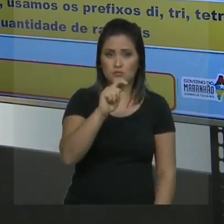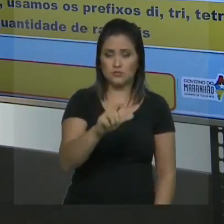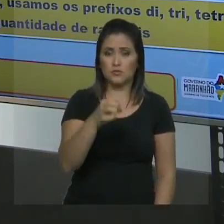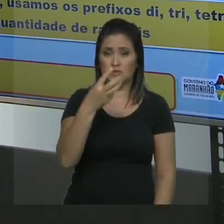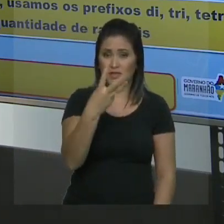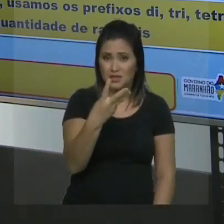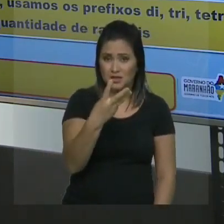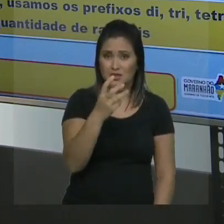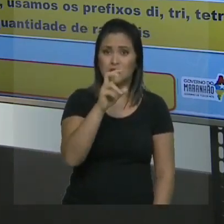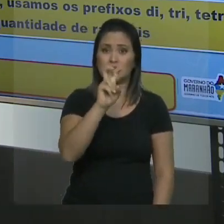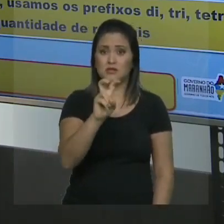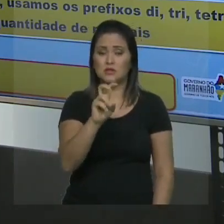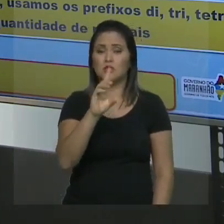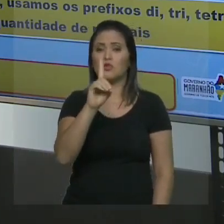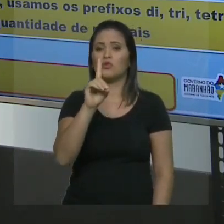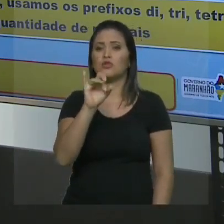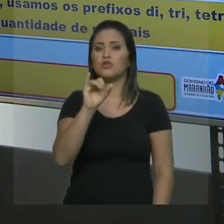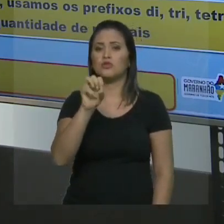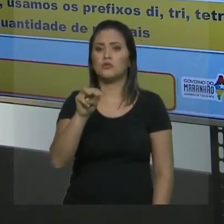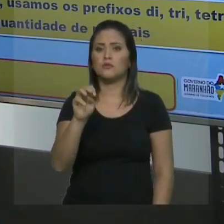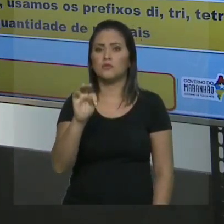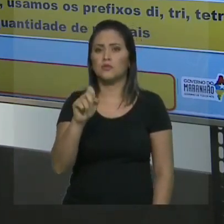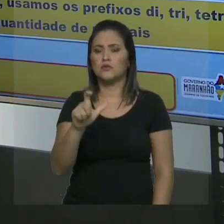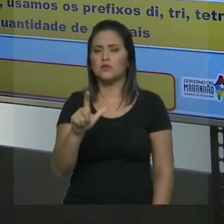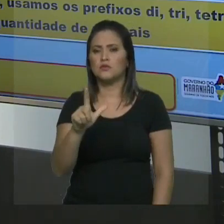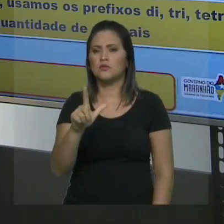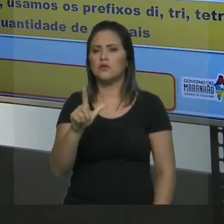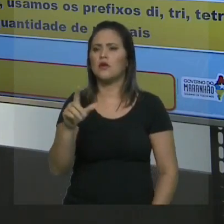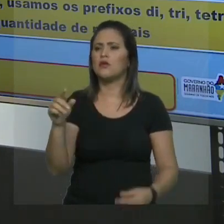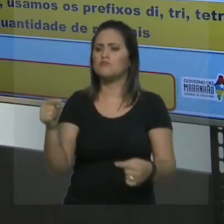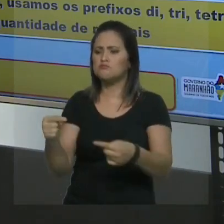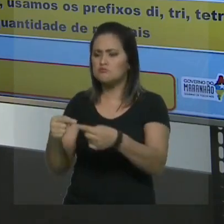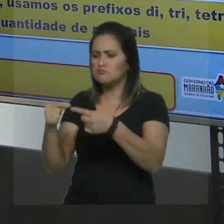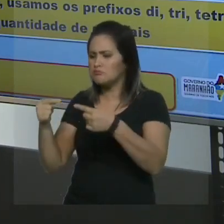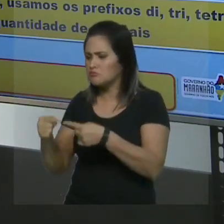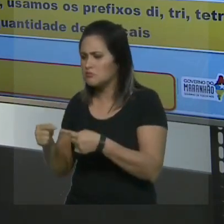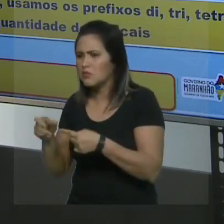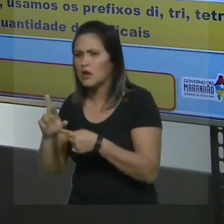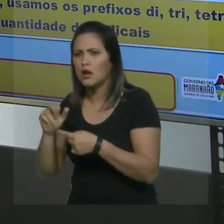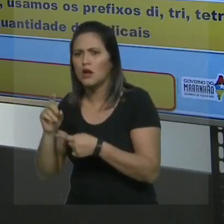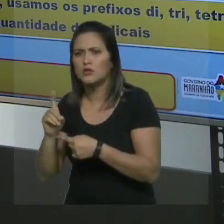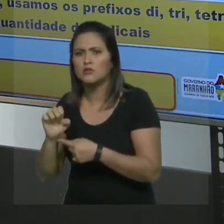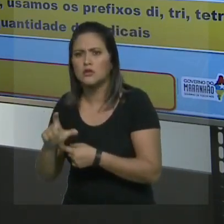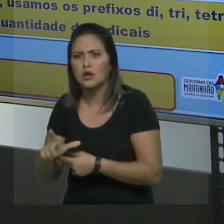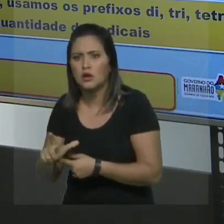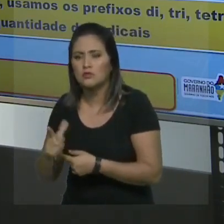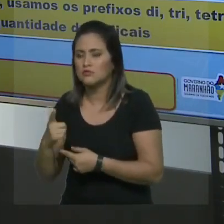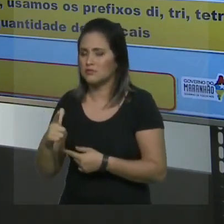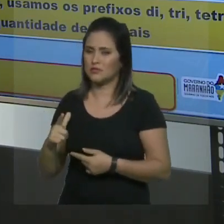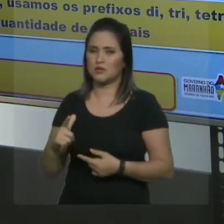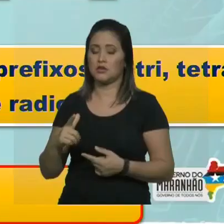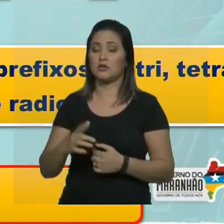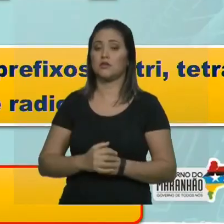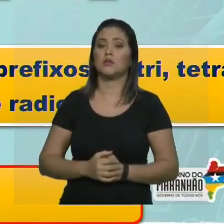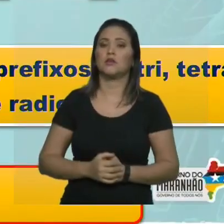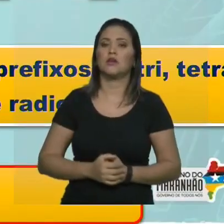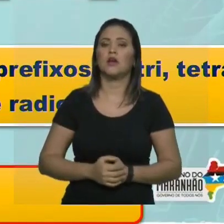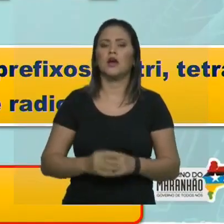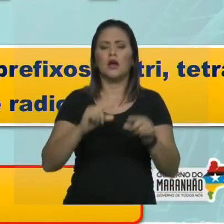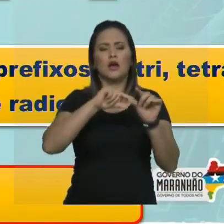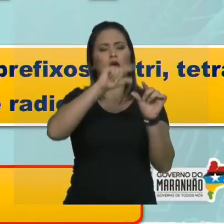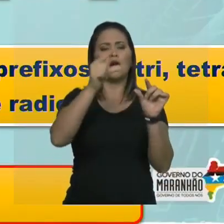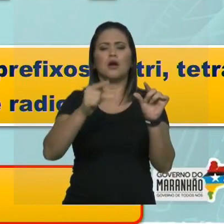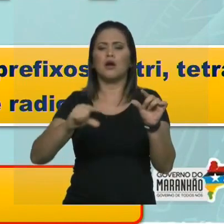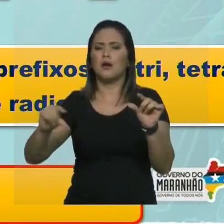de metil. Tem mais algum radical? Não. Agora vamos para a cadeia principal. Tem quantos na cadeia principal? 1, 2, 3, 4, 5,